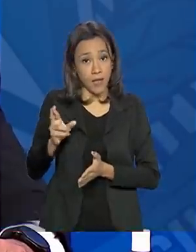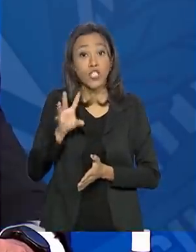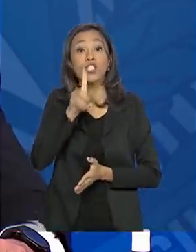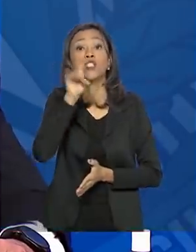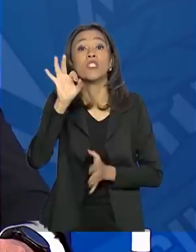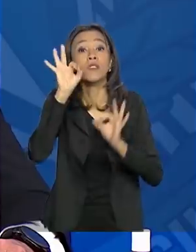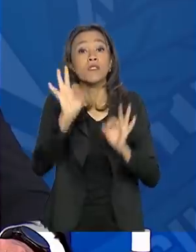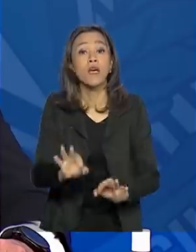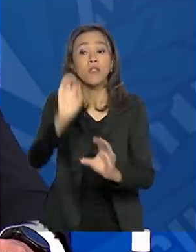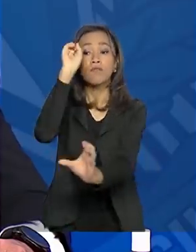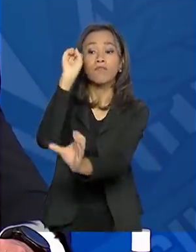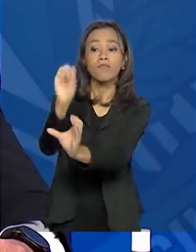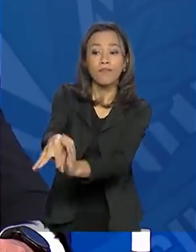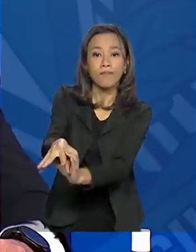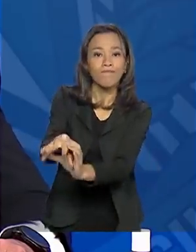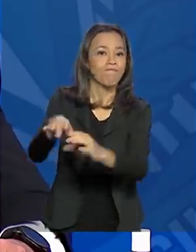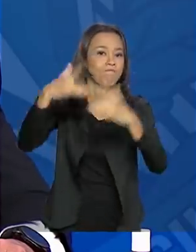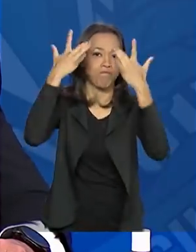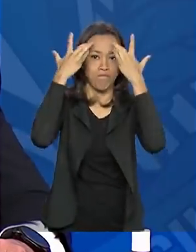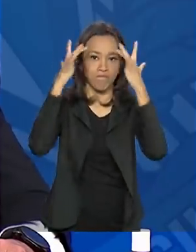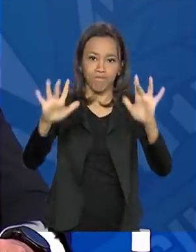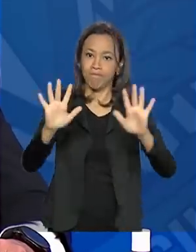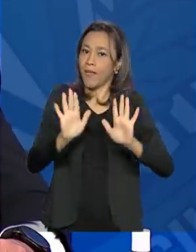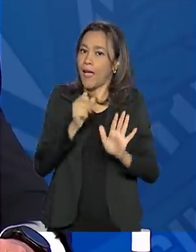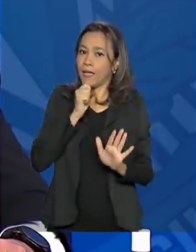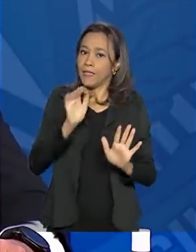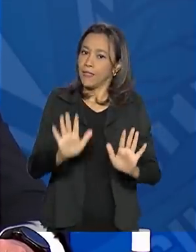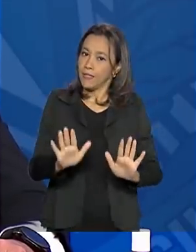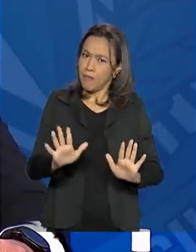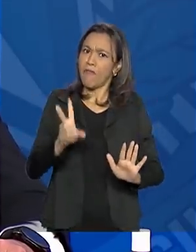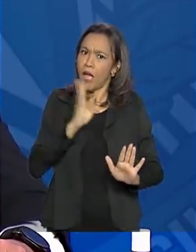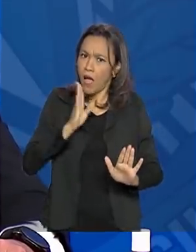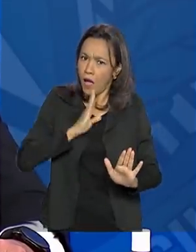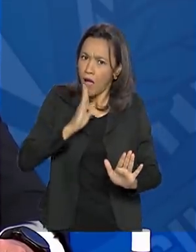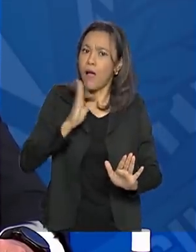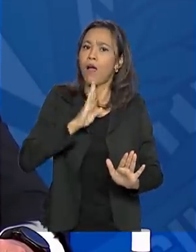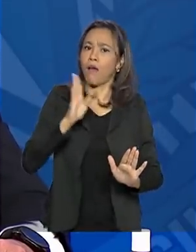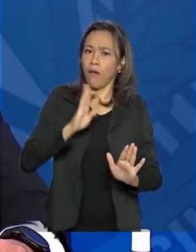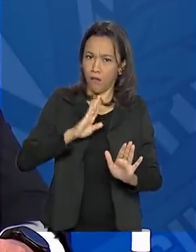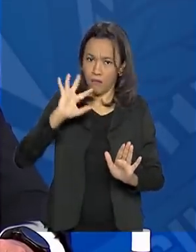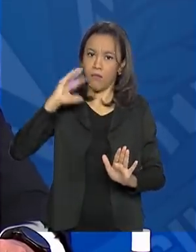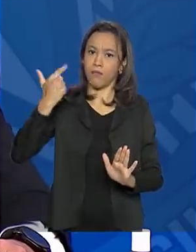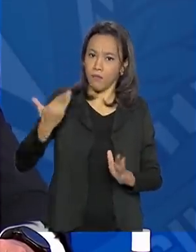data, mas vai ser disponibilizado dentro da maior brevidade possível.